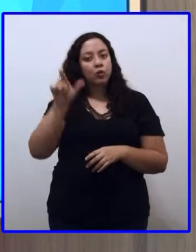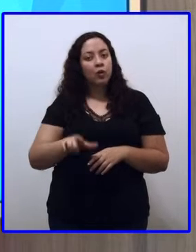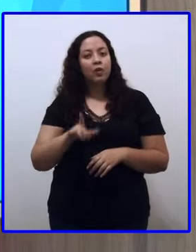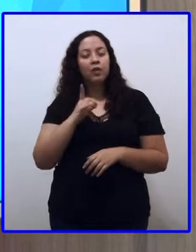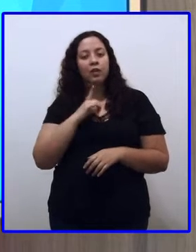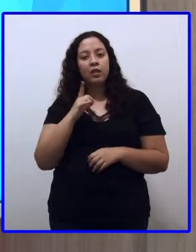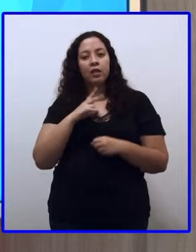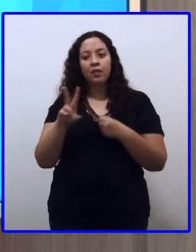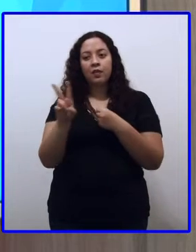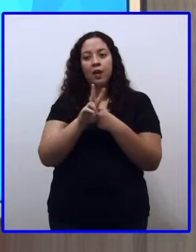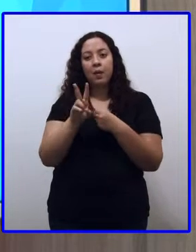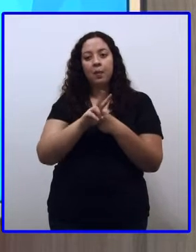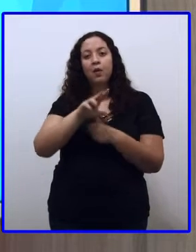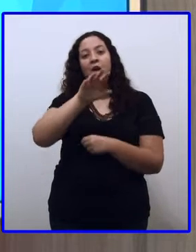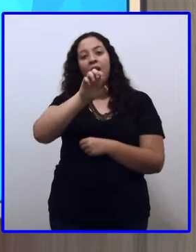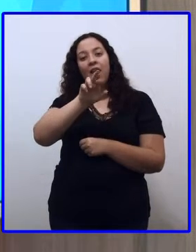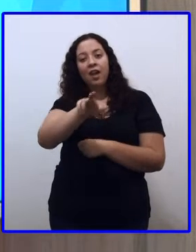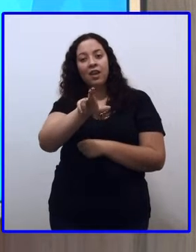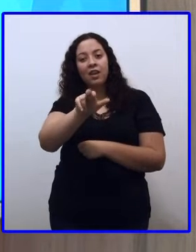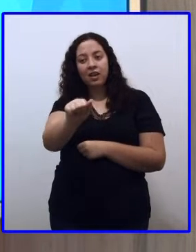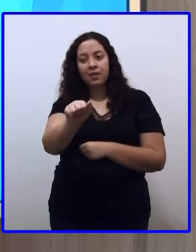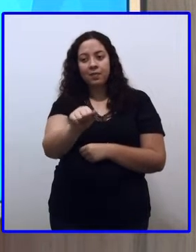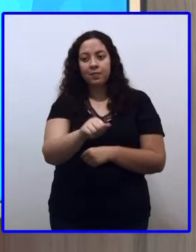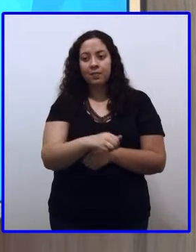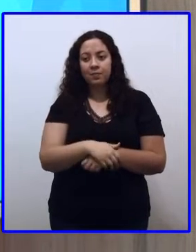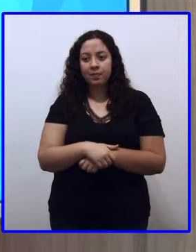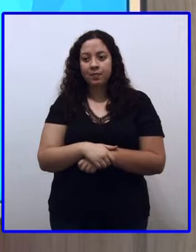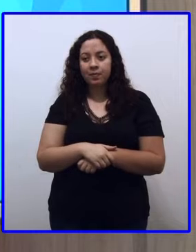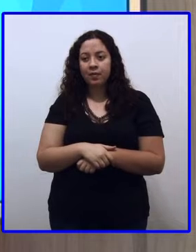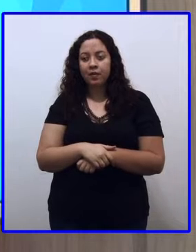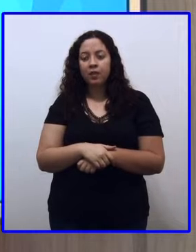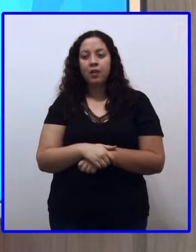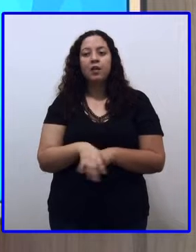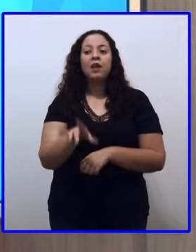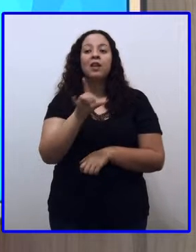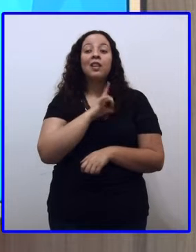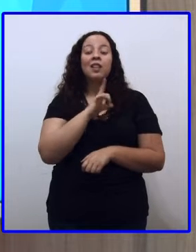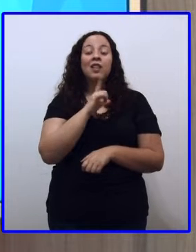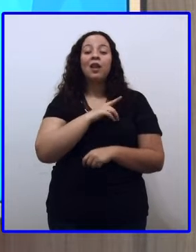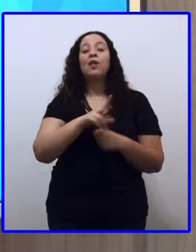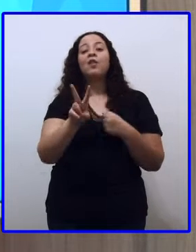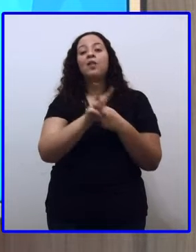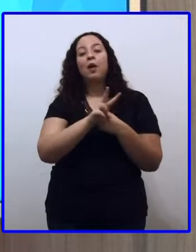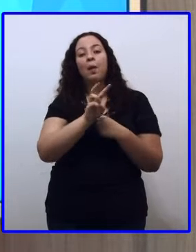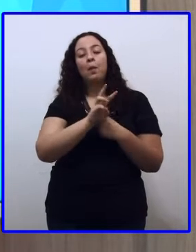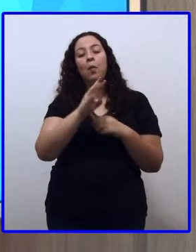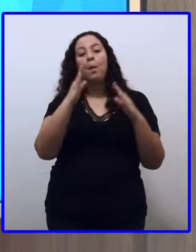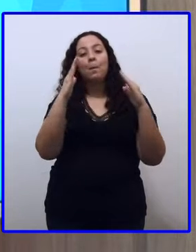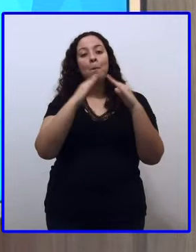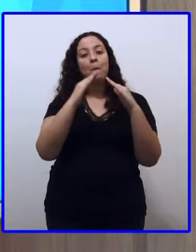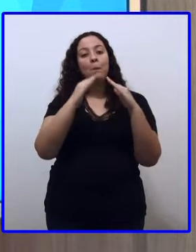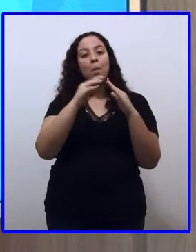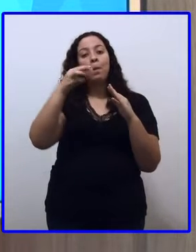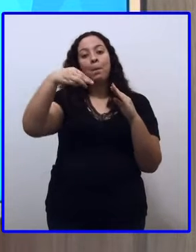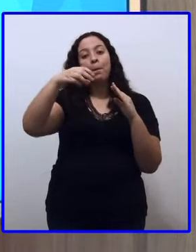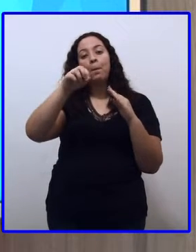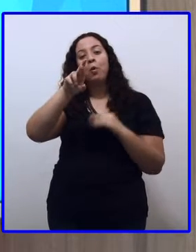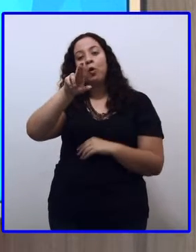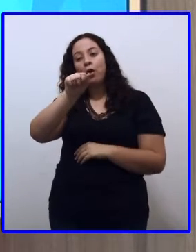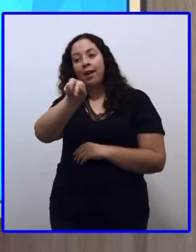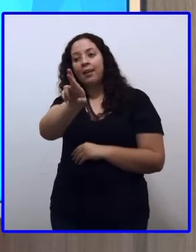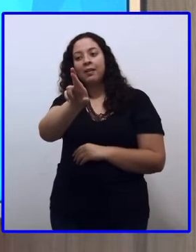temos o era, que é do verbo, né, ser. Temos morava, que é do verbo morar.